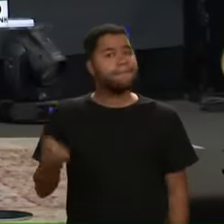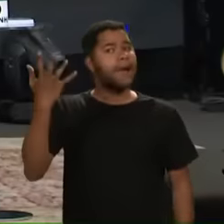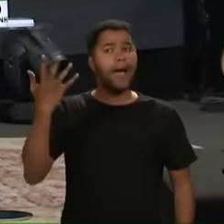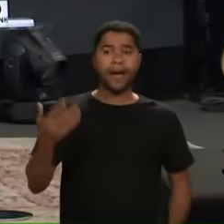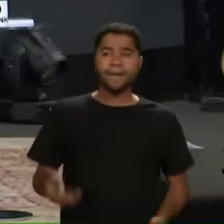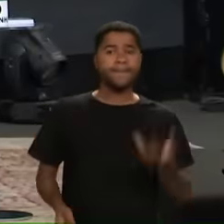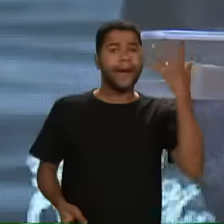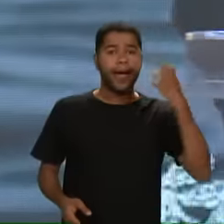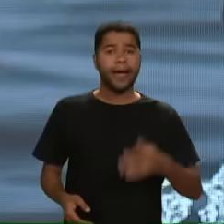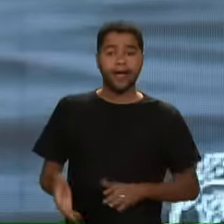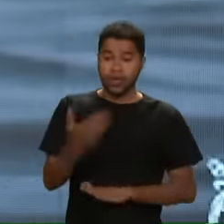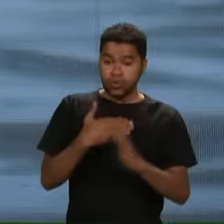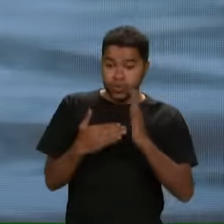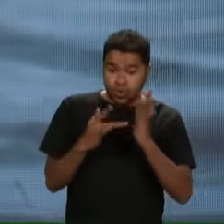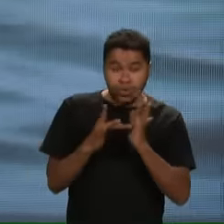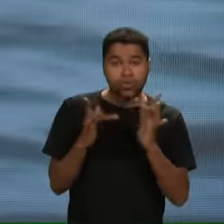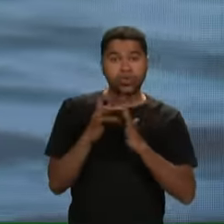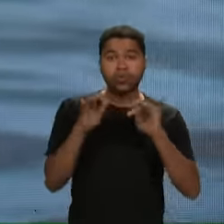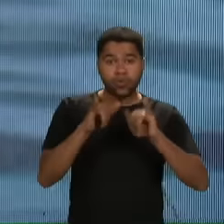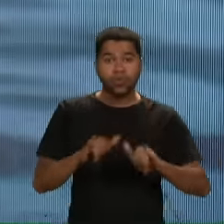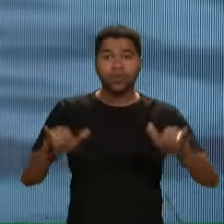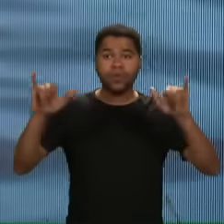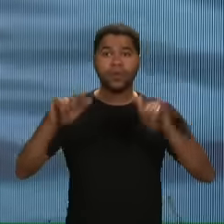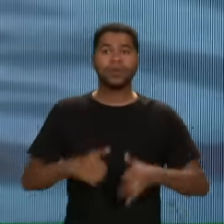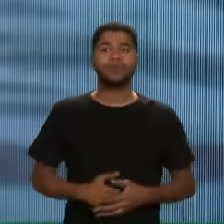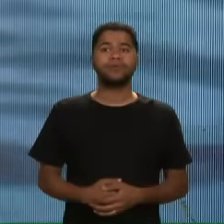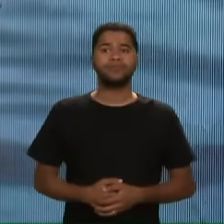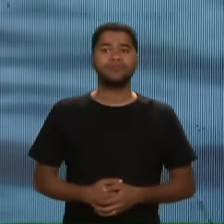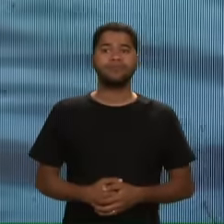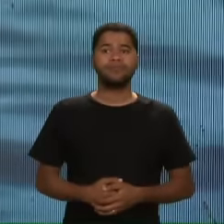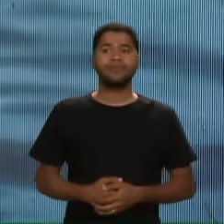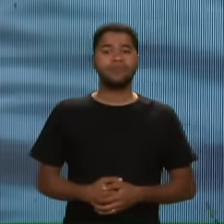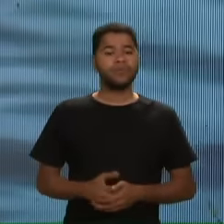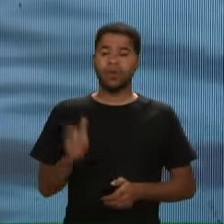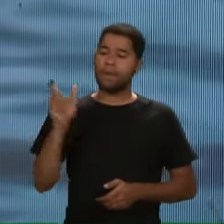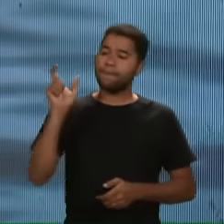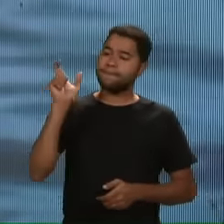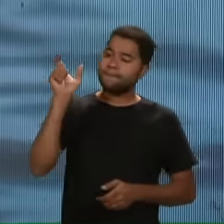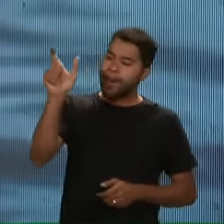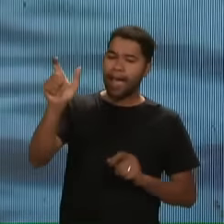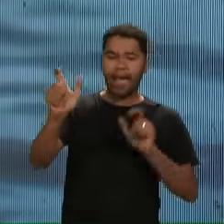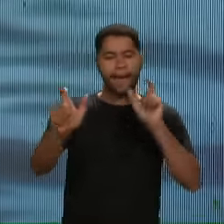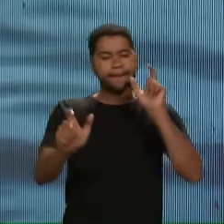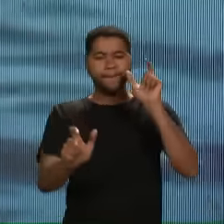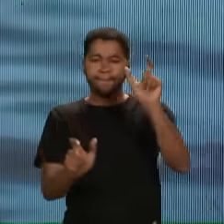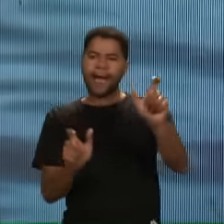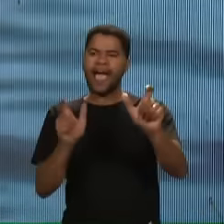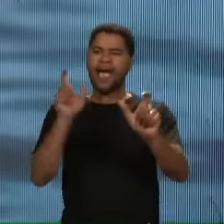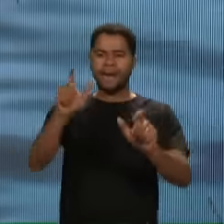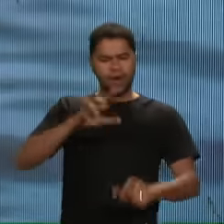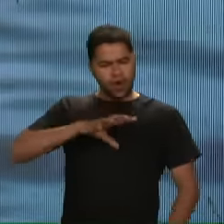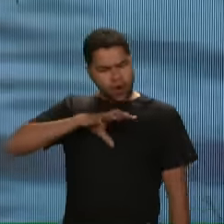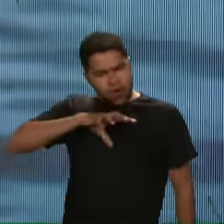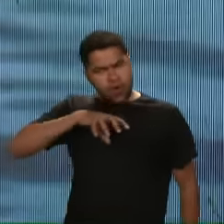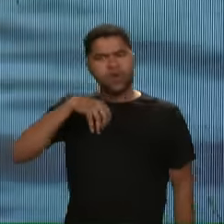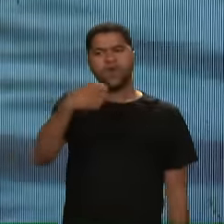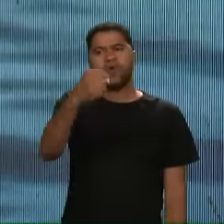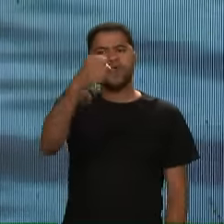Tudo que Jesus falou Só falou palavras De coragem